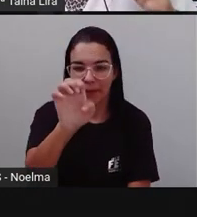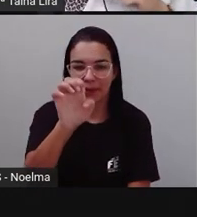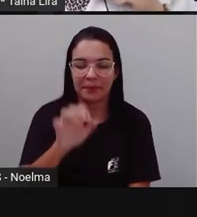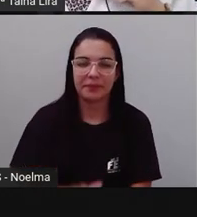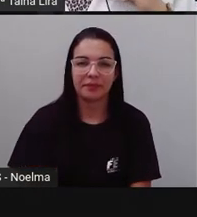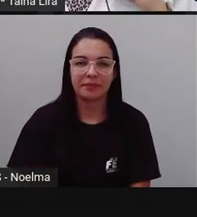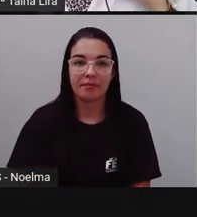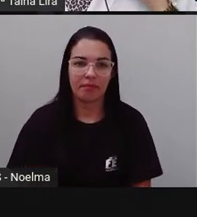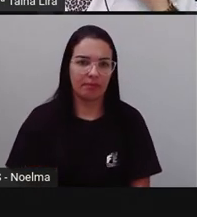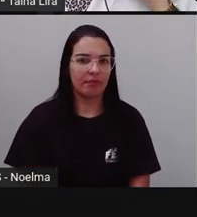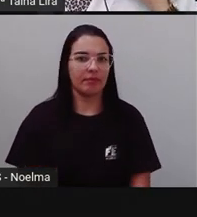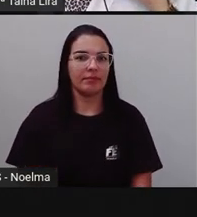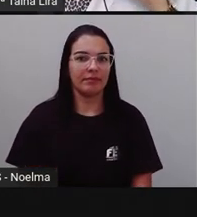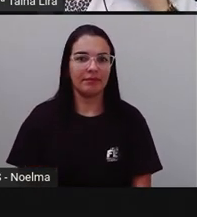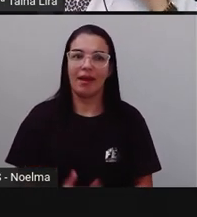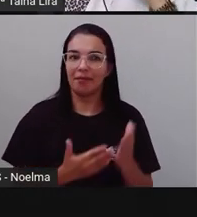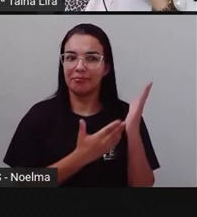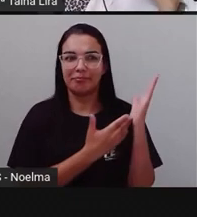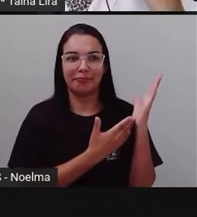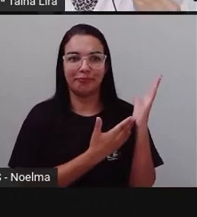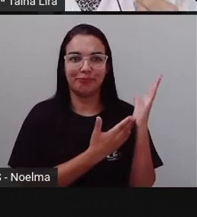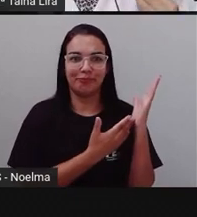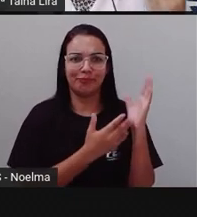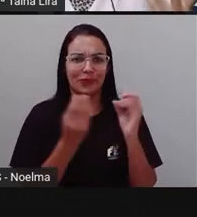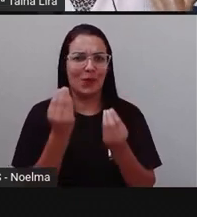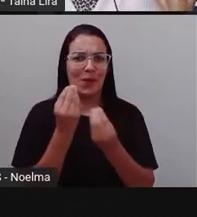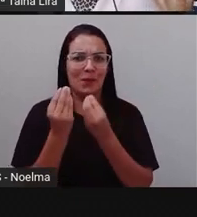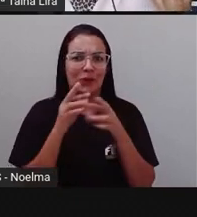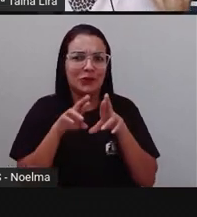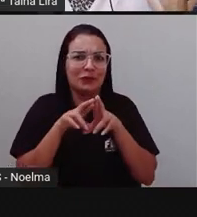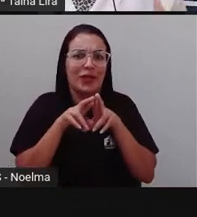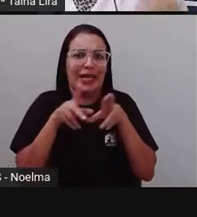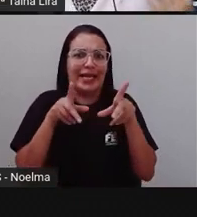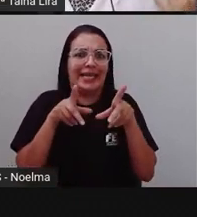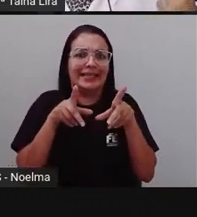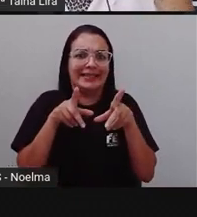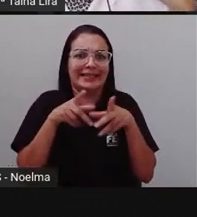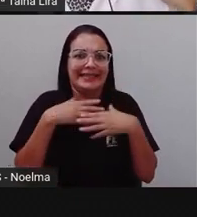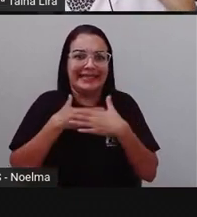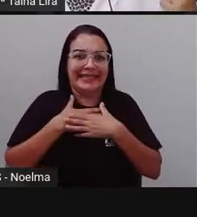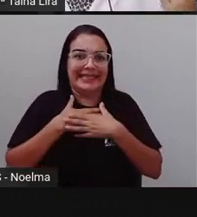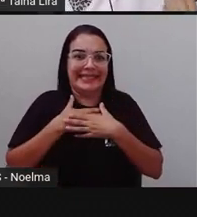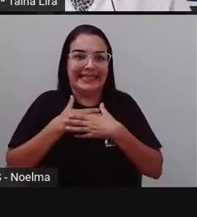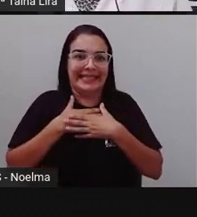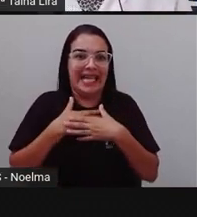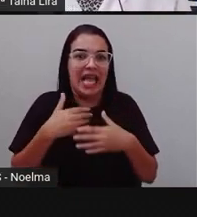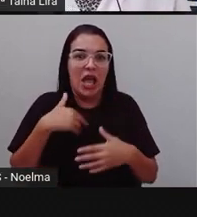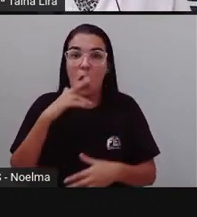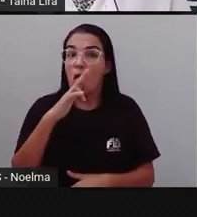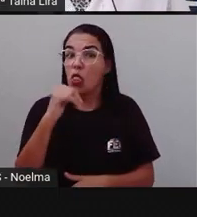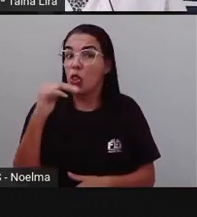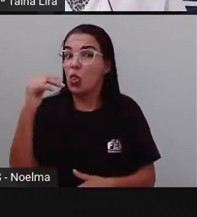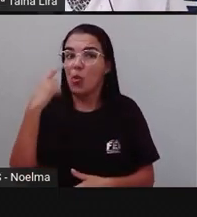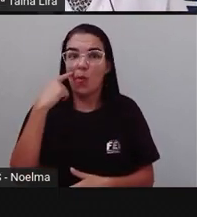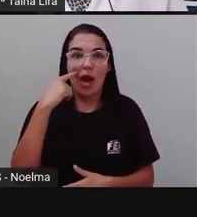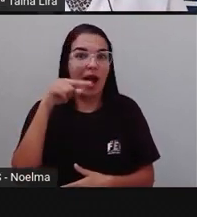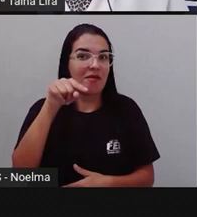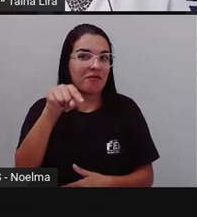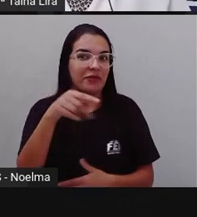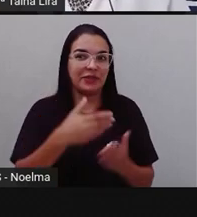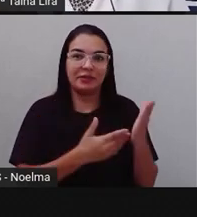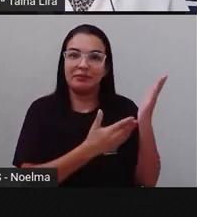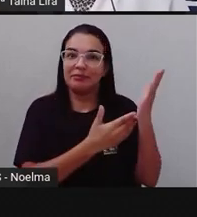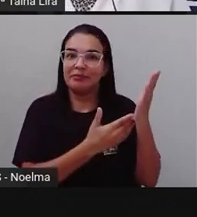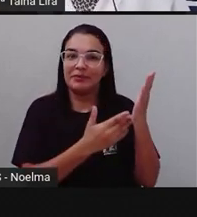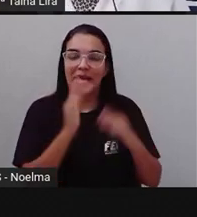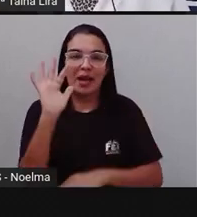E essas plantas aqui, Que são bem diferentes, não é? Segundo o ano, Eu mesma nunca vi Essa planta